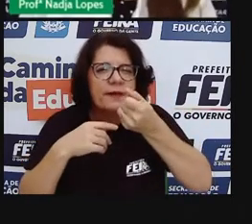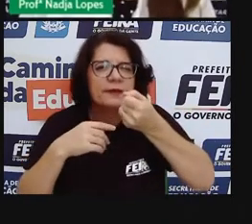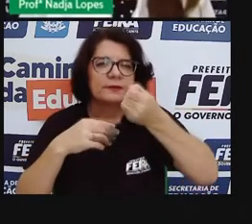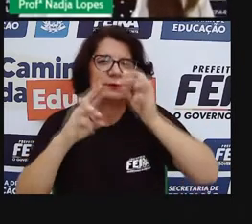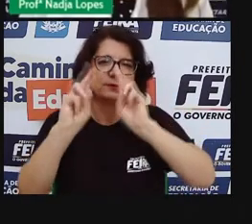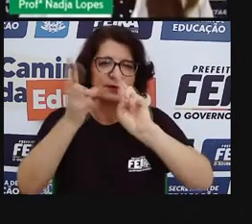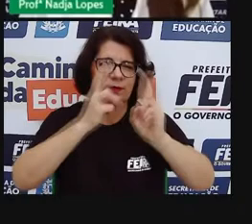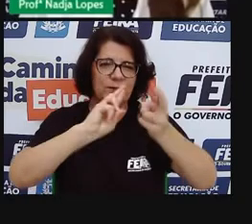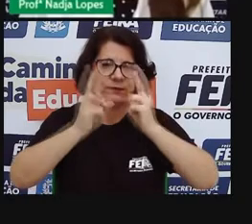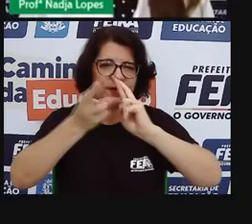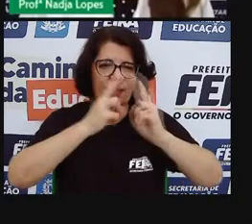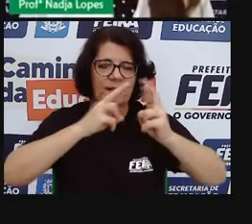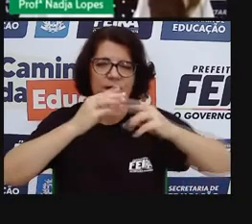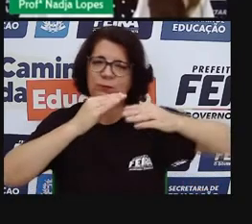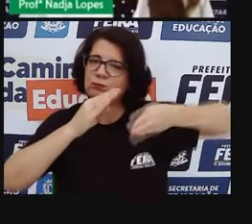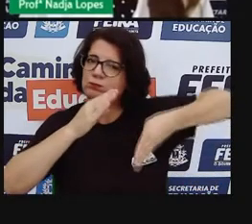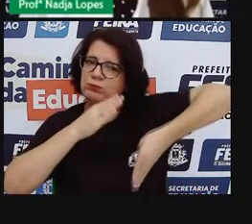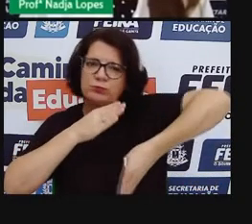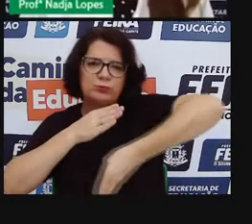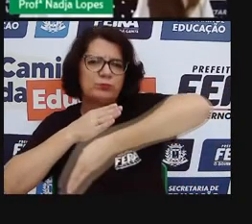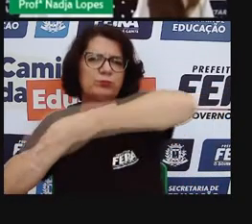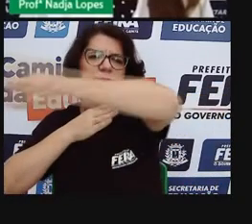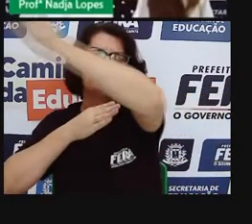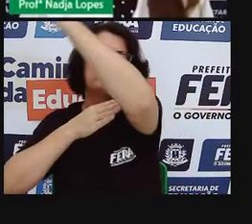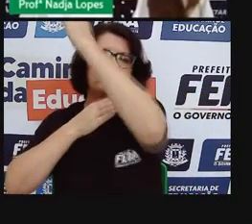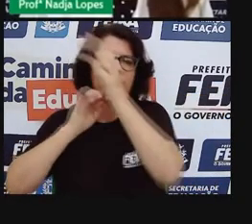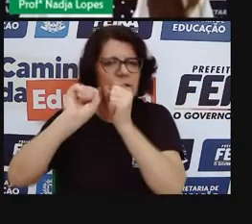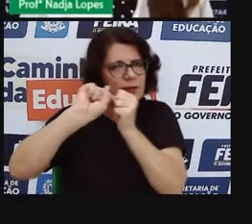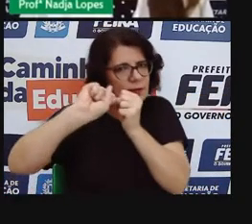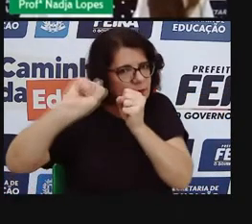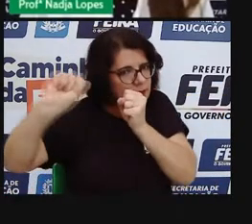lá na frente. É bem grande.